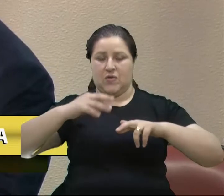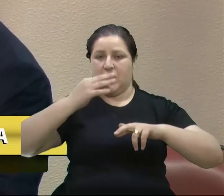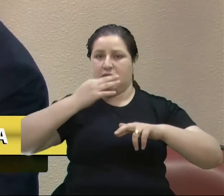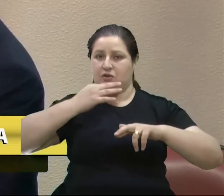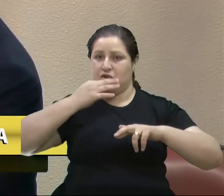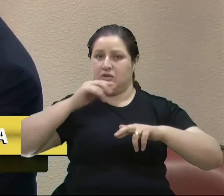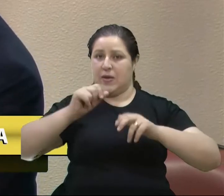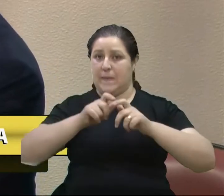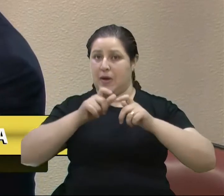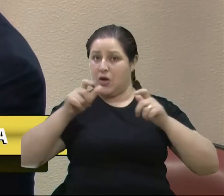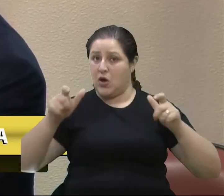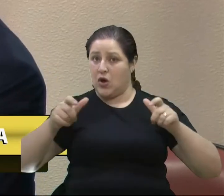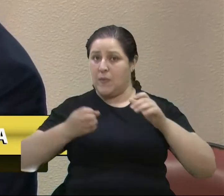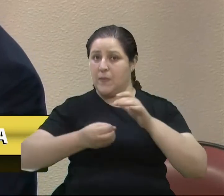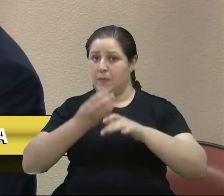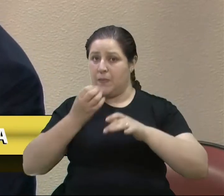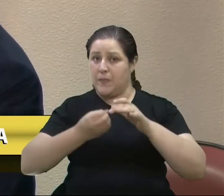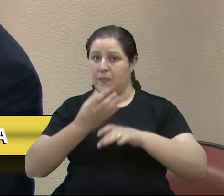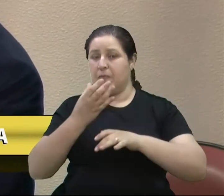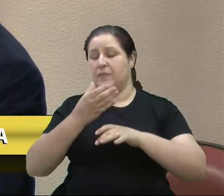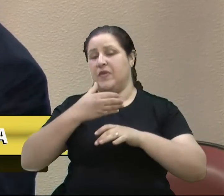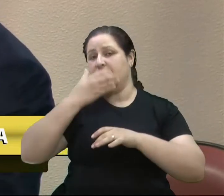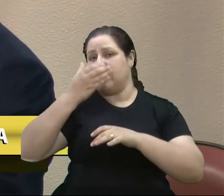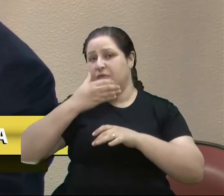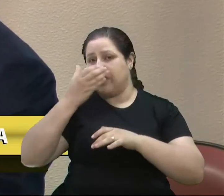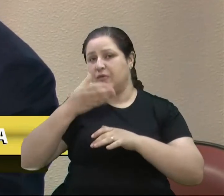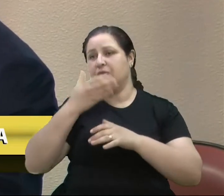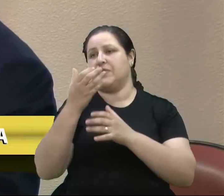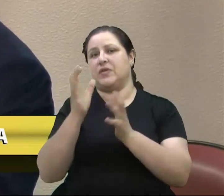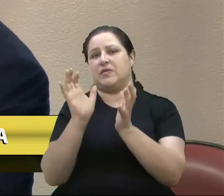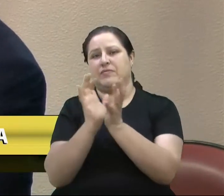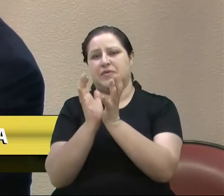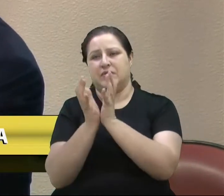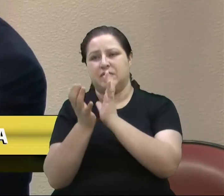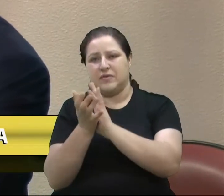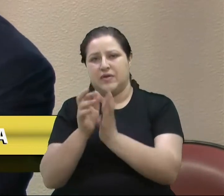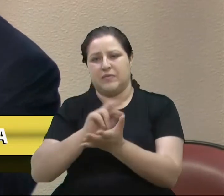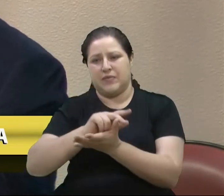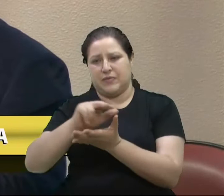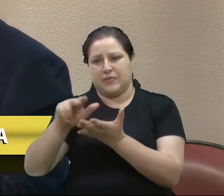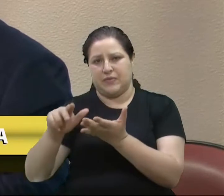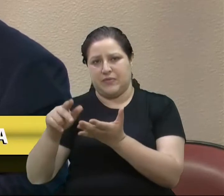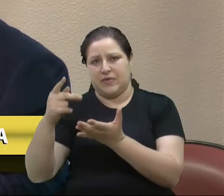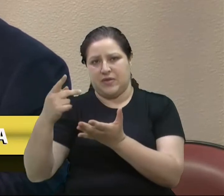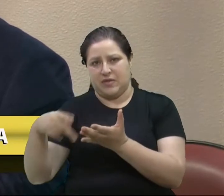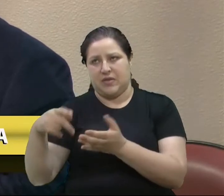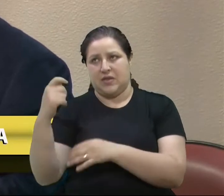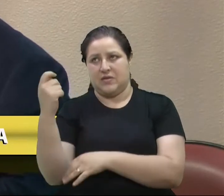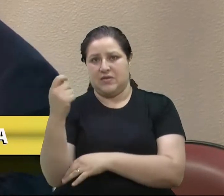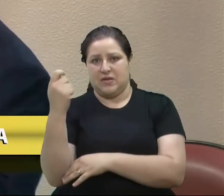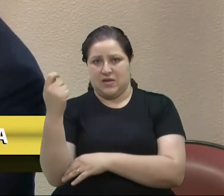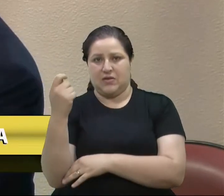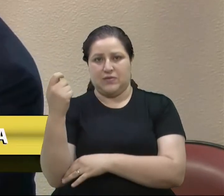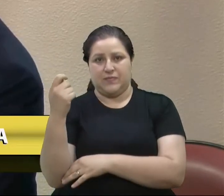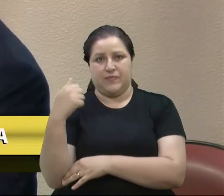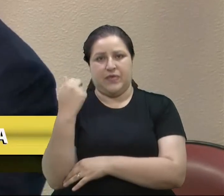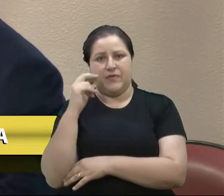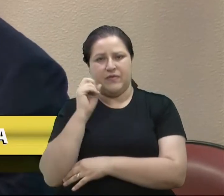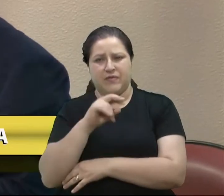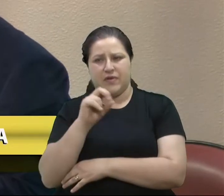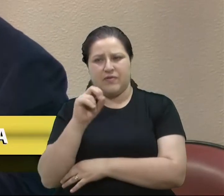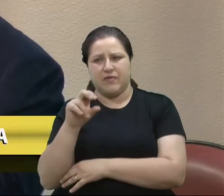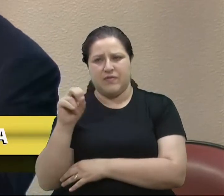a maior produtora de hortifruti e grangeiros do Estado, mas diante de todas as situações que a gente vê diariamente,